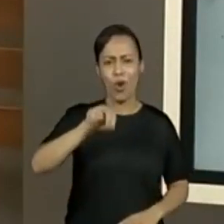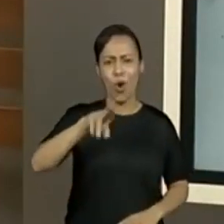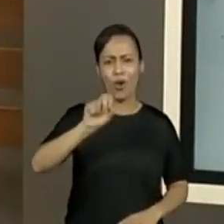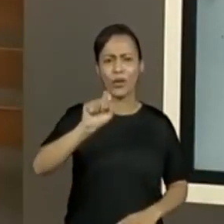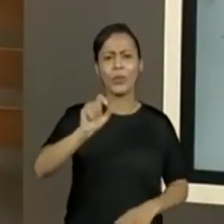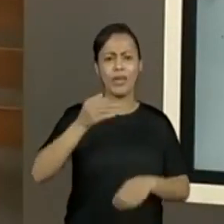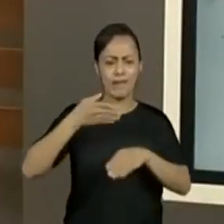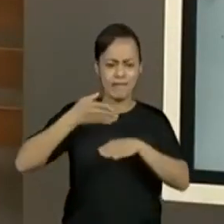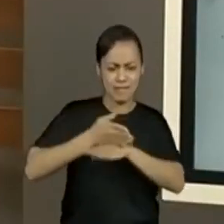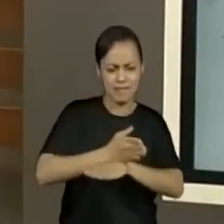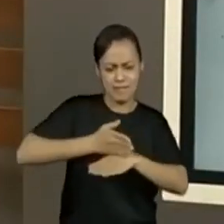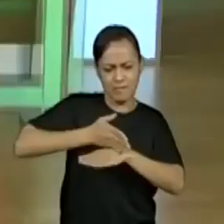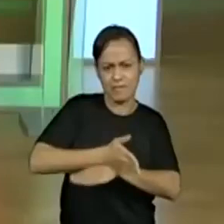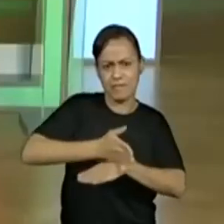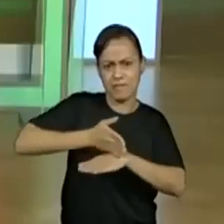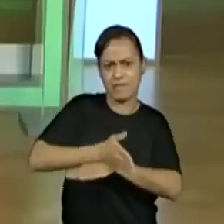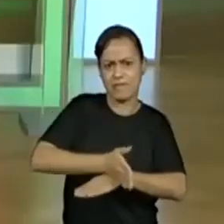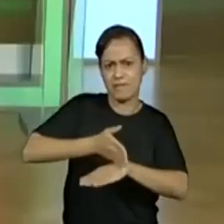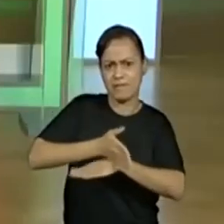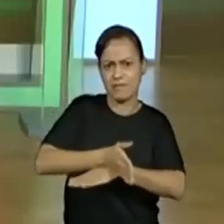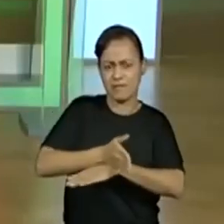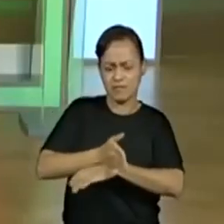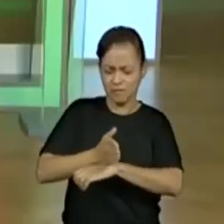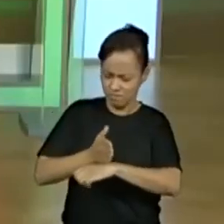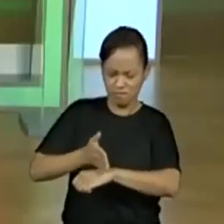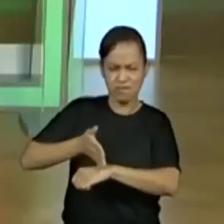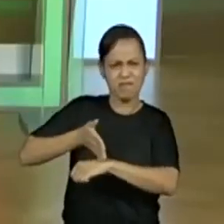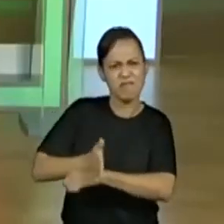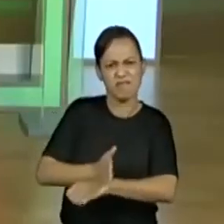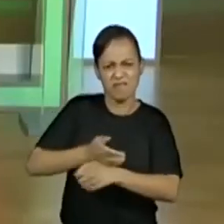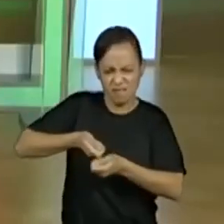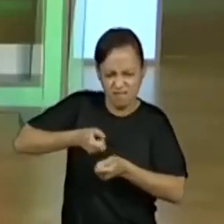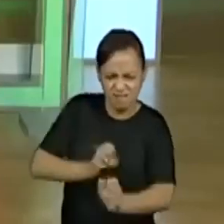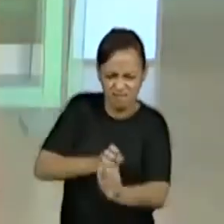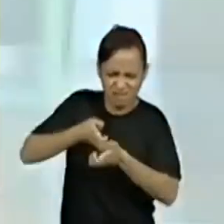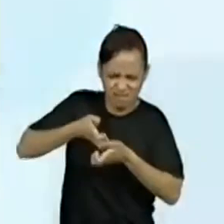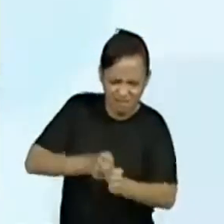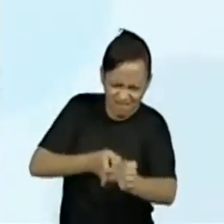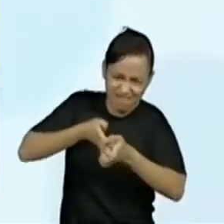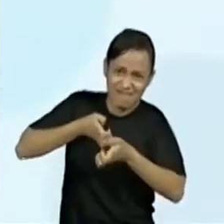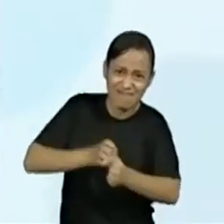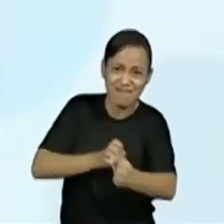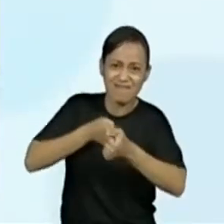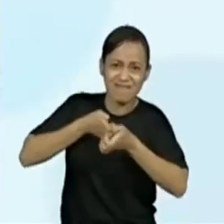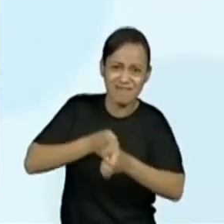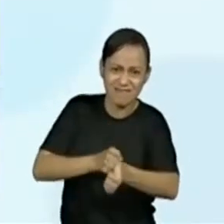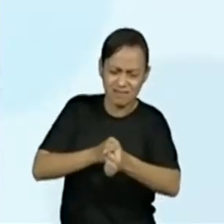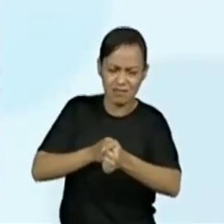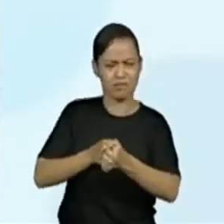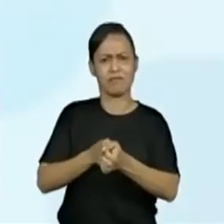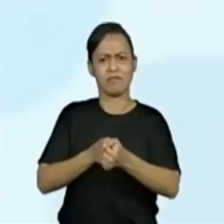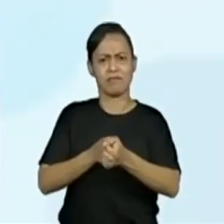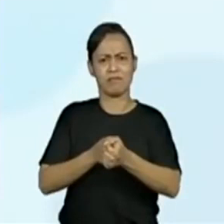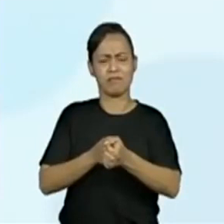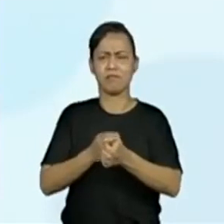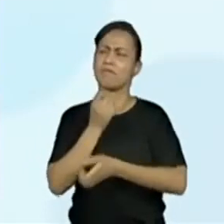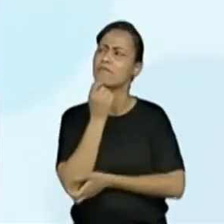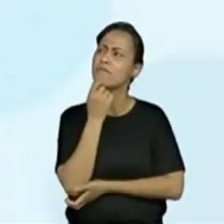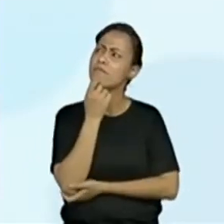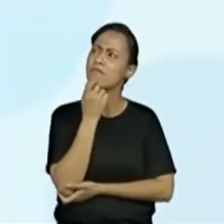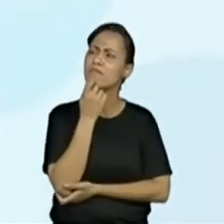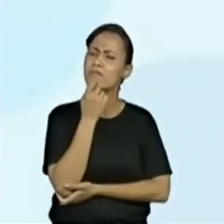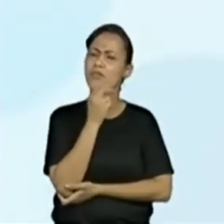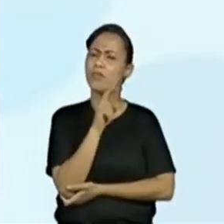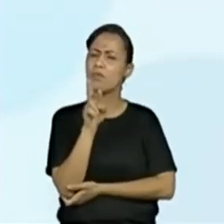Qual será? Ah, esse barulhinho do... Olha só. O será? O verso é...